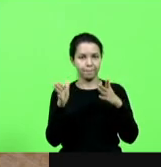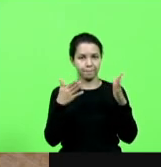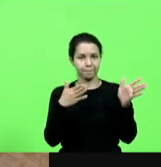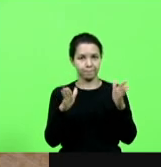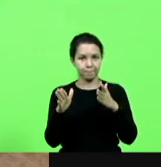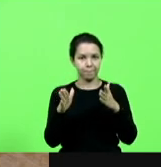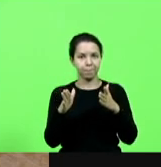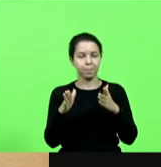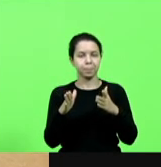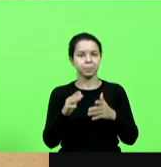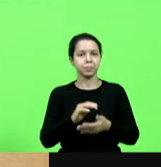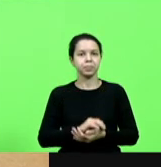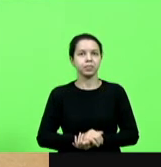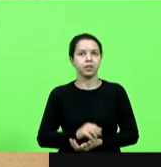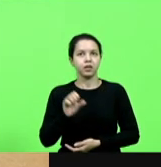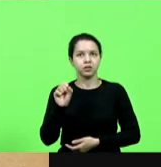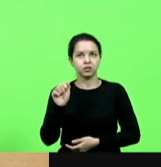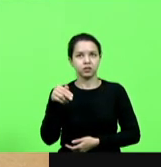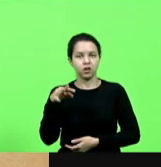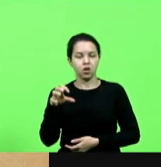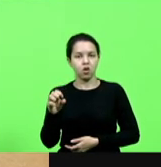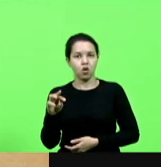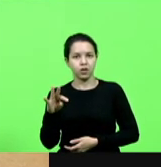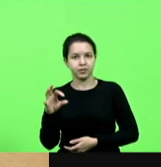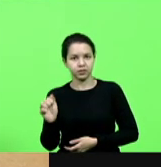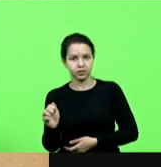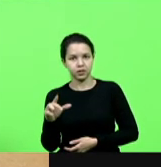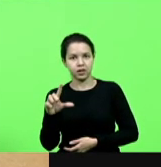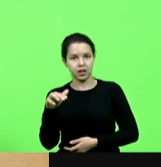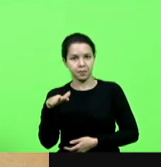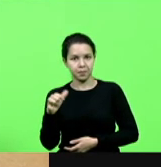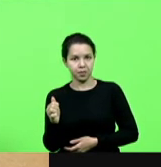Santa Rosa de Lima e Anitápolis Anitápolis e Santa Rosa de Lima